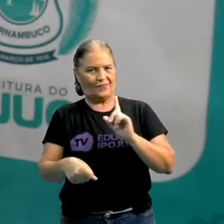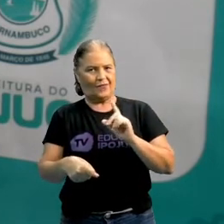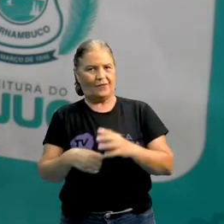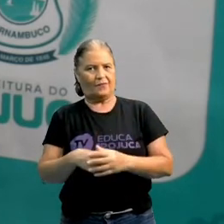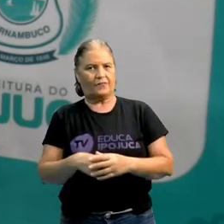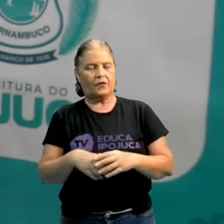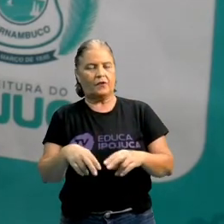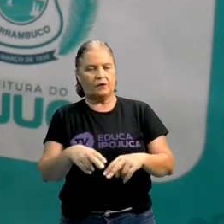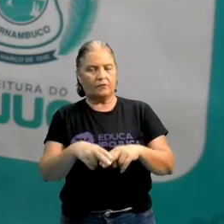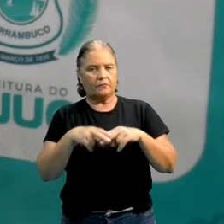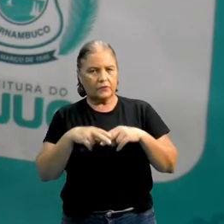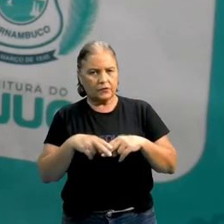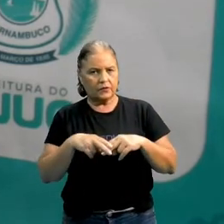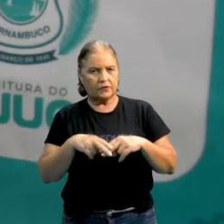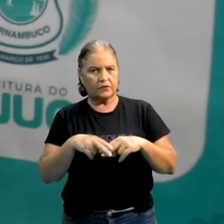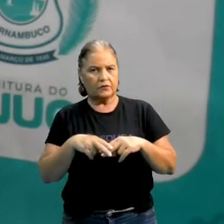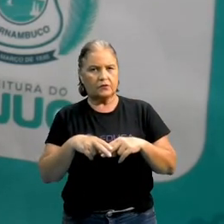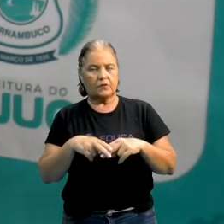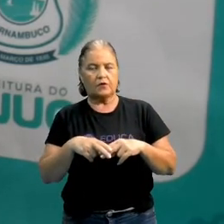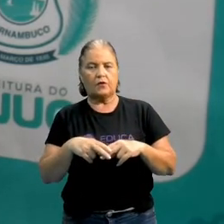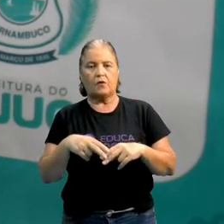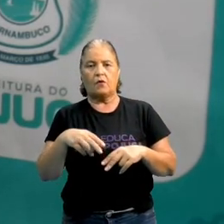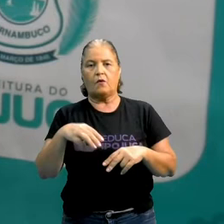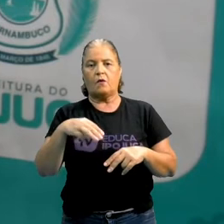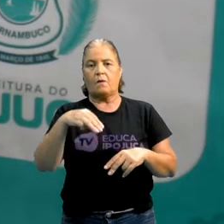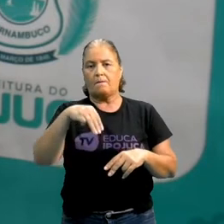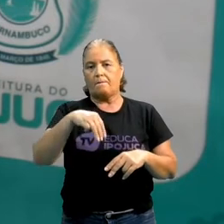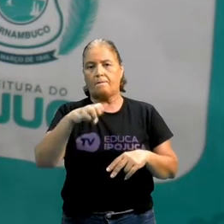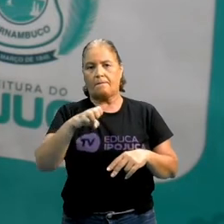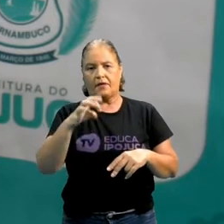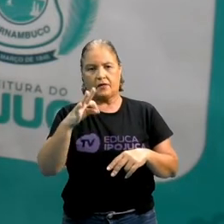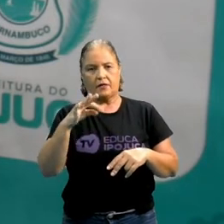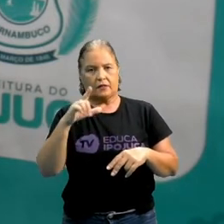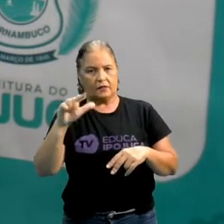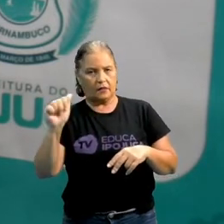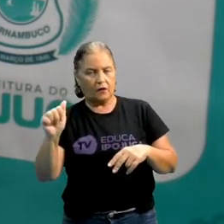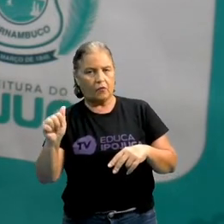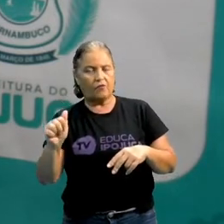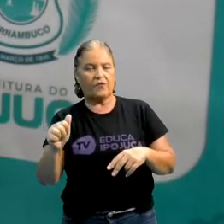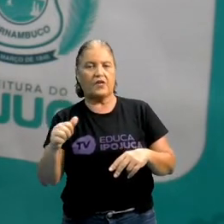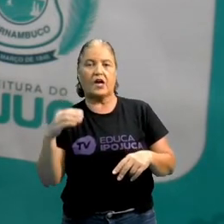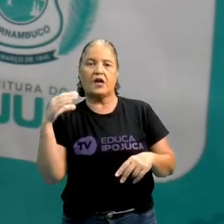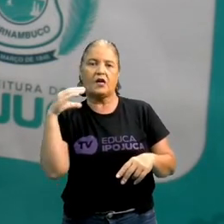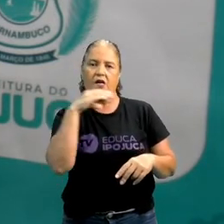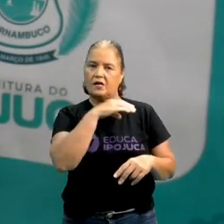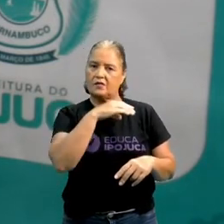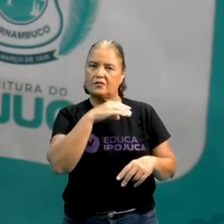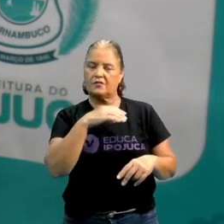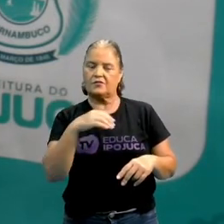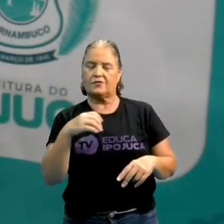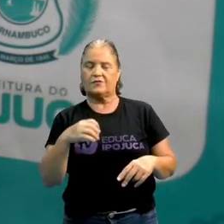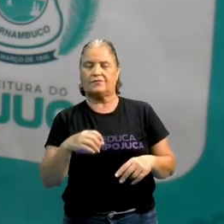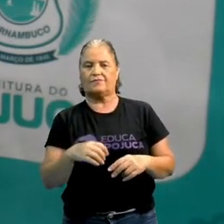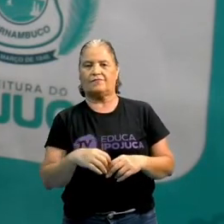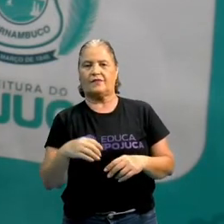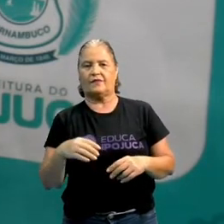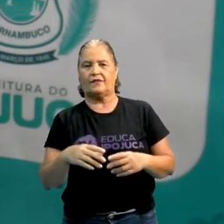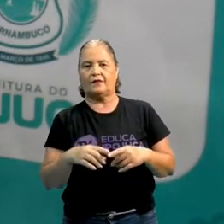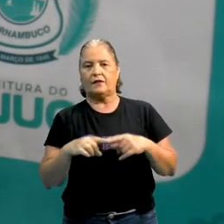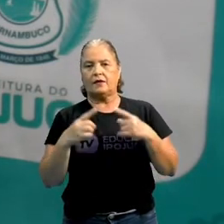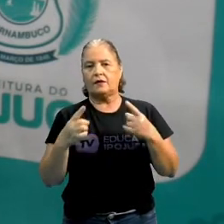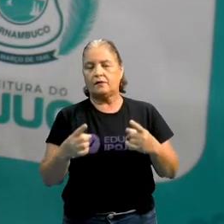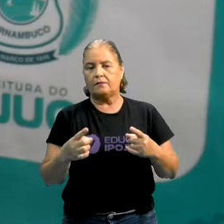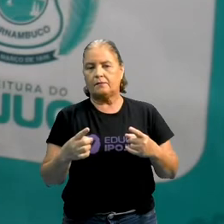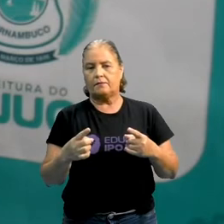ele é um bom propagador de calor. Então, ele esquenta com facilidade. A temperatura ali aumenta. Então, isso vai